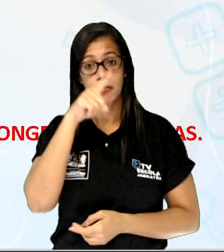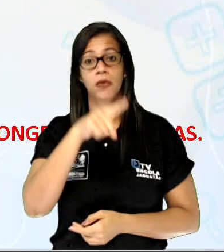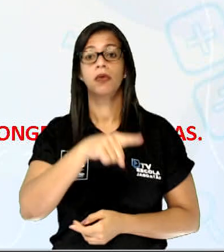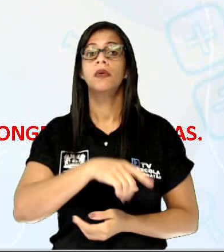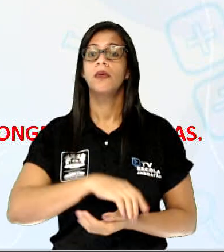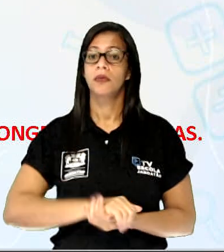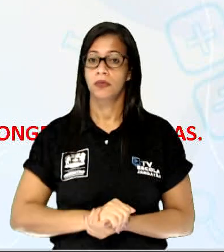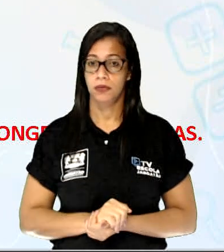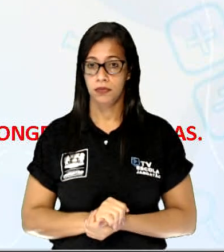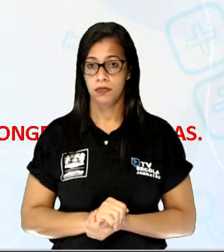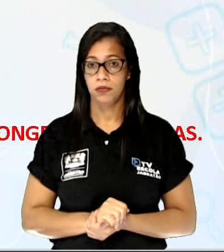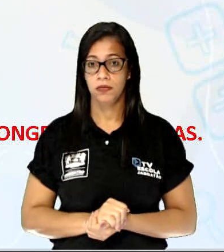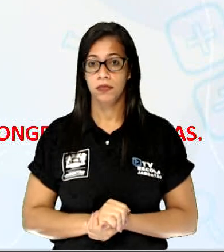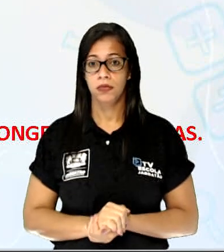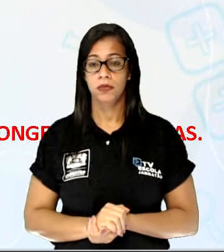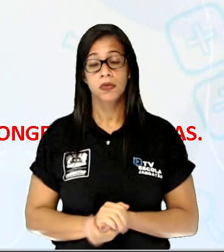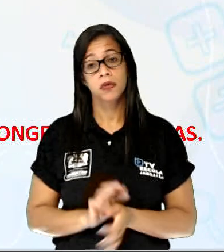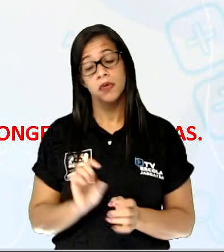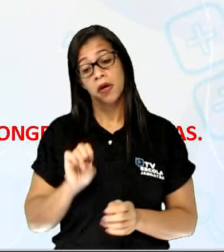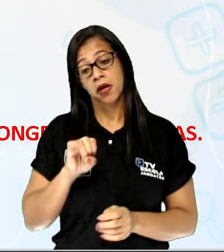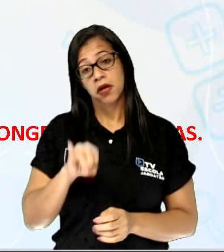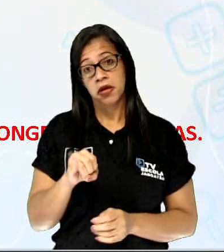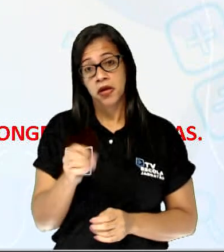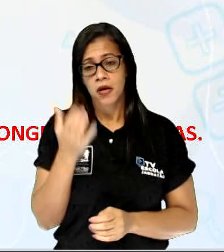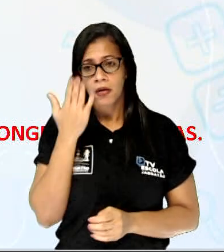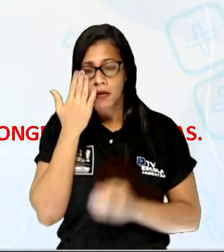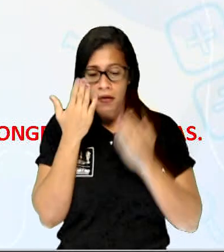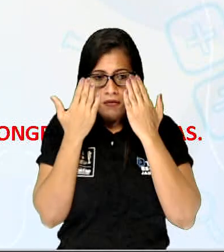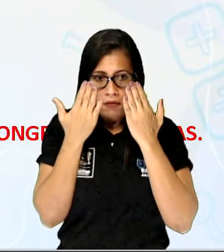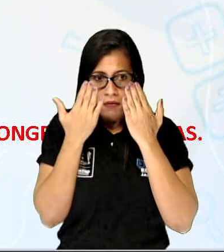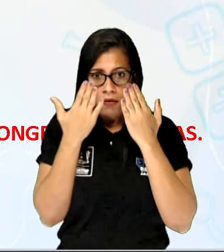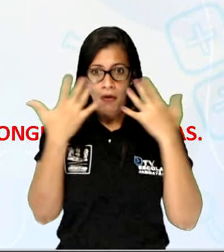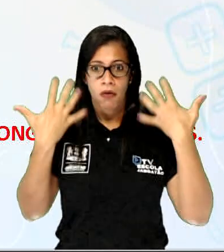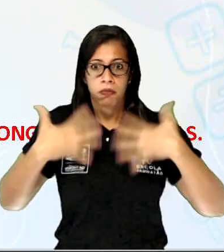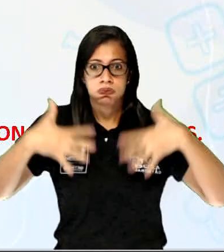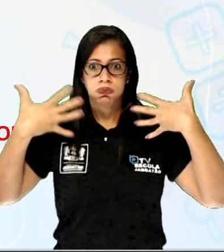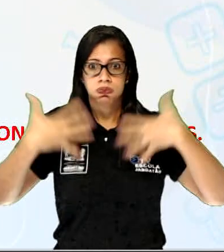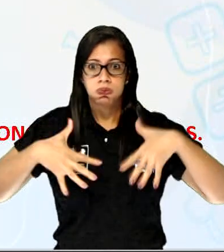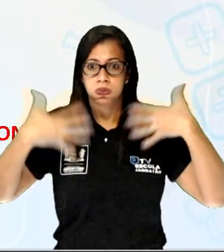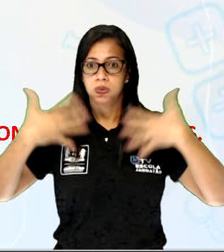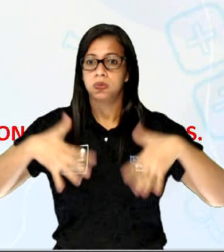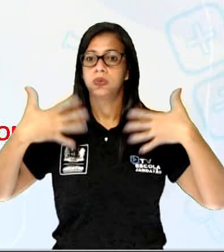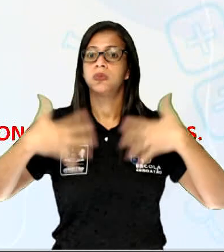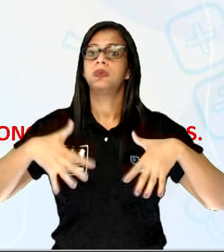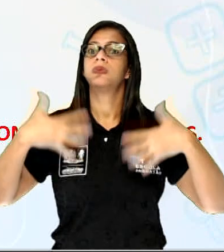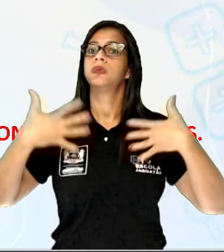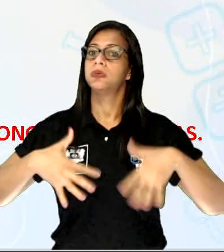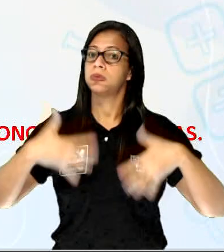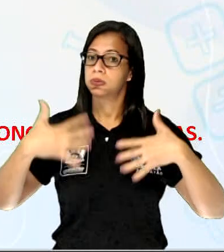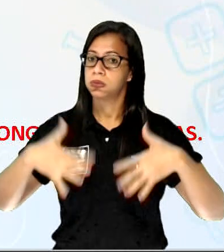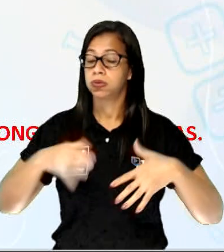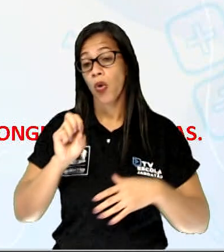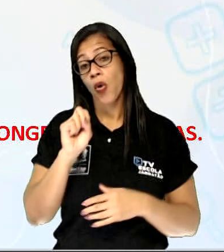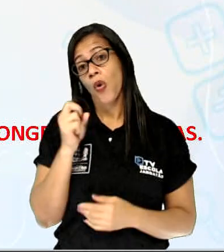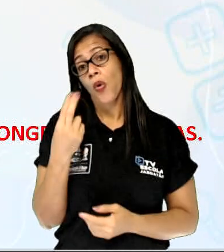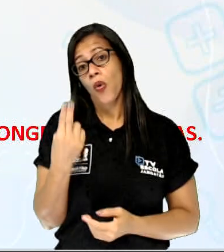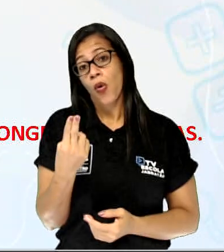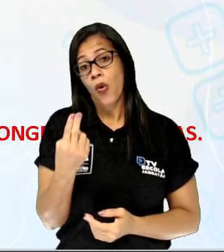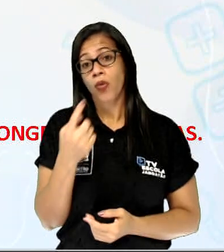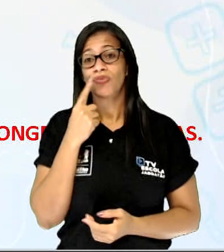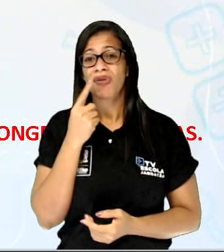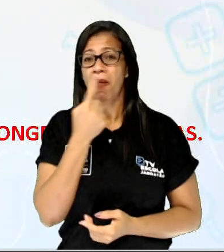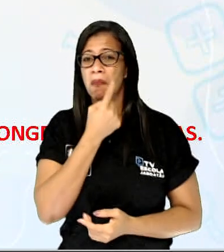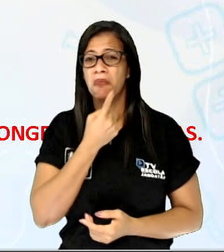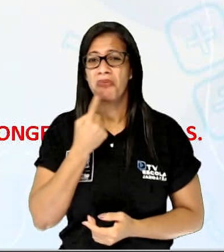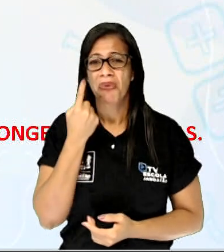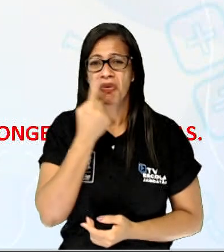levou aos olhos, vai dar aquela irritação, né? Sem querer, não percebeu, colocou a mão na boca com aquele material,